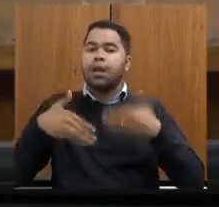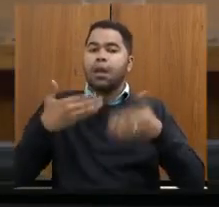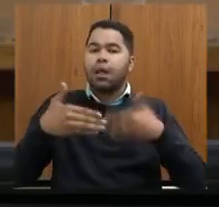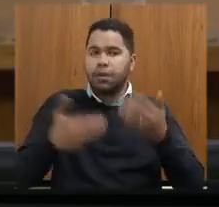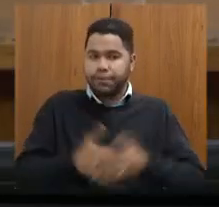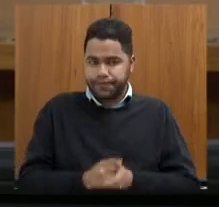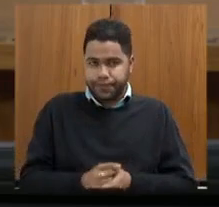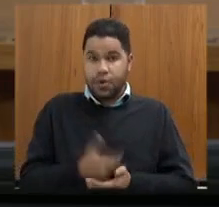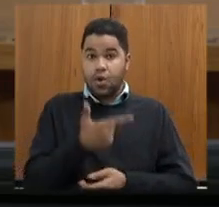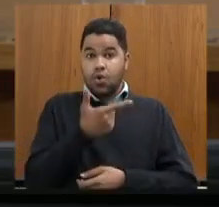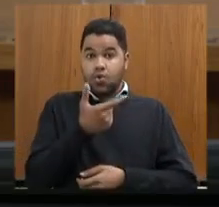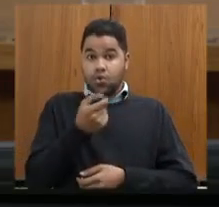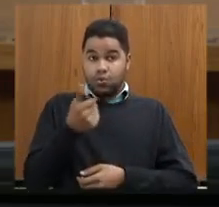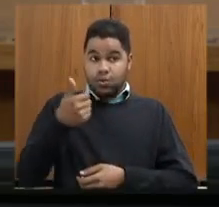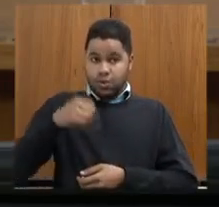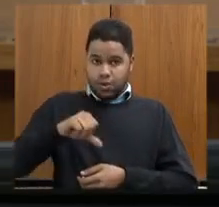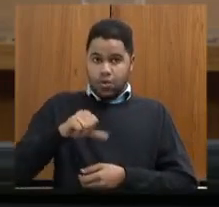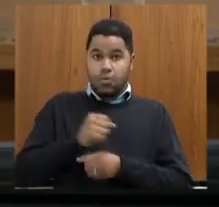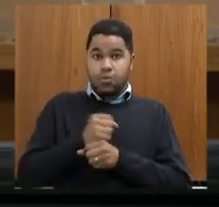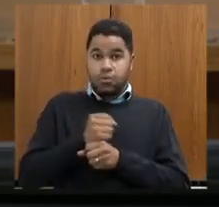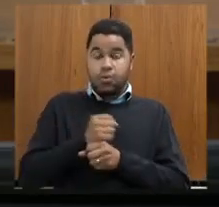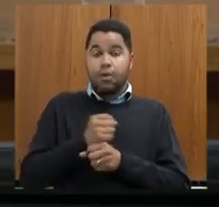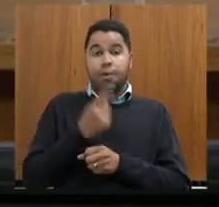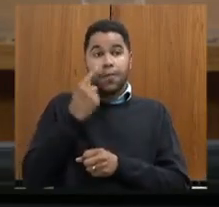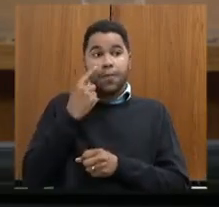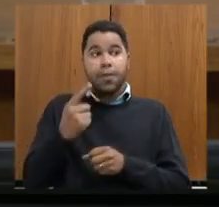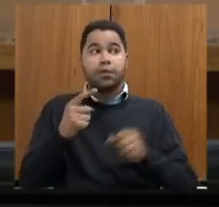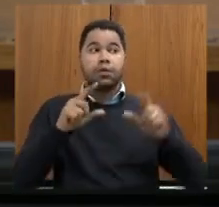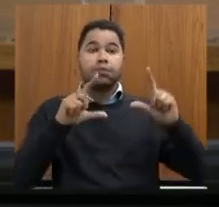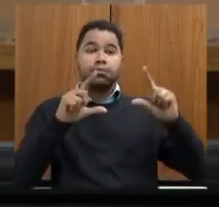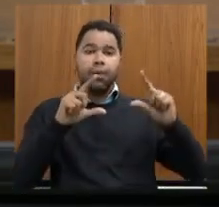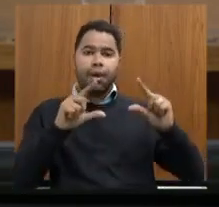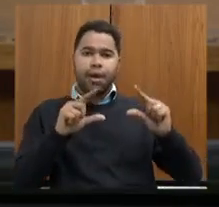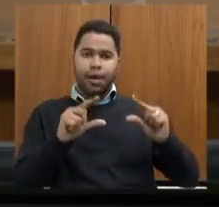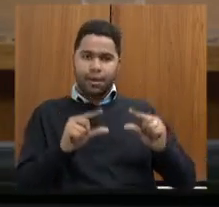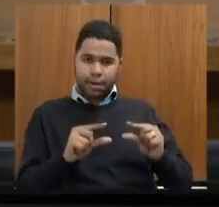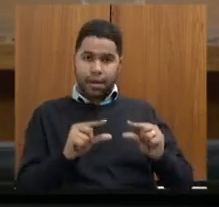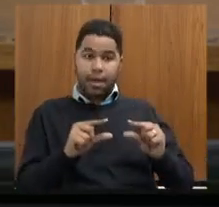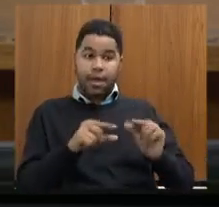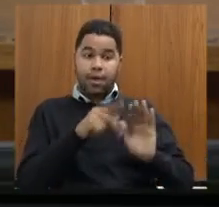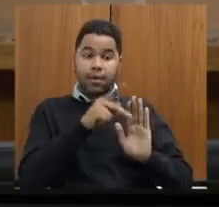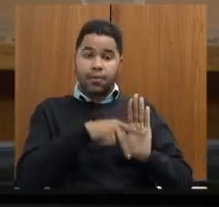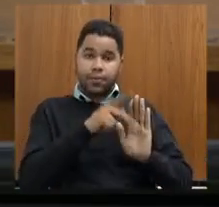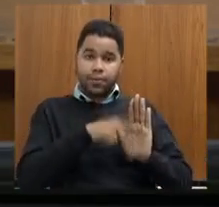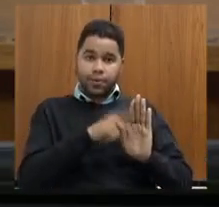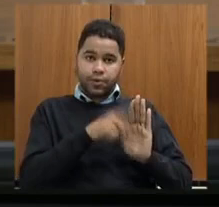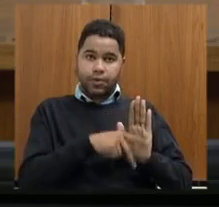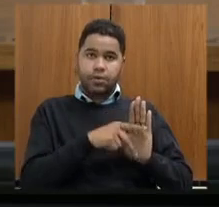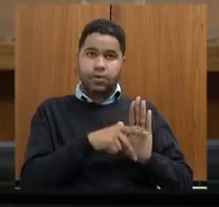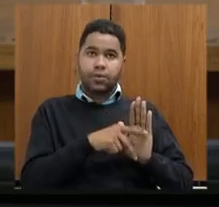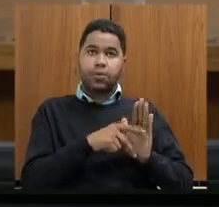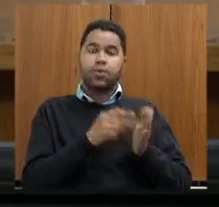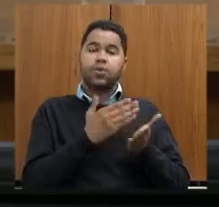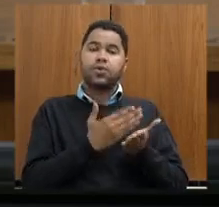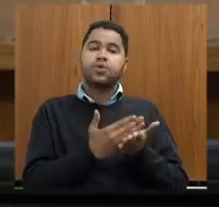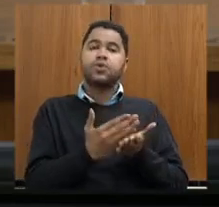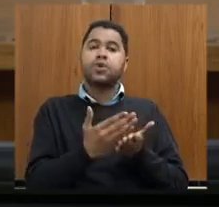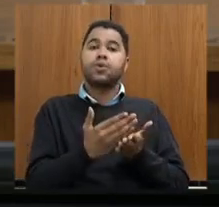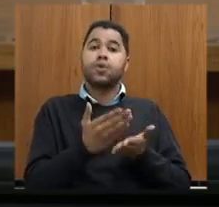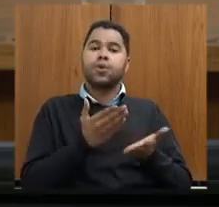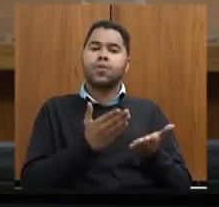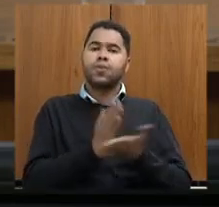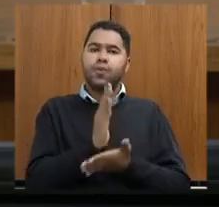considerando a redução do escopo do projeto o projeto inicial que foi